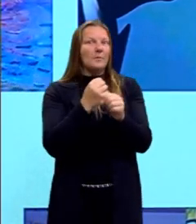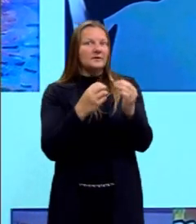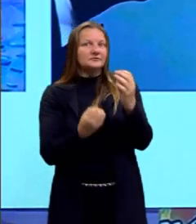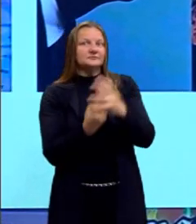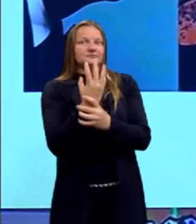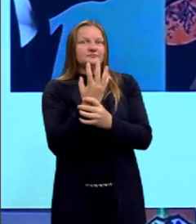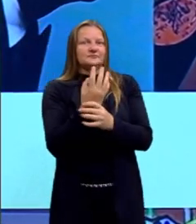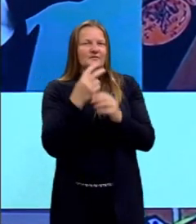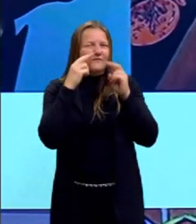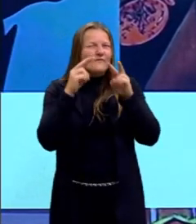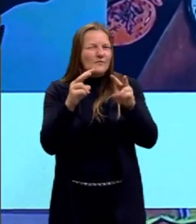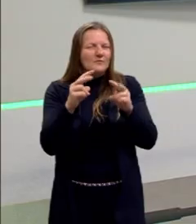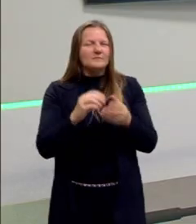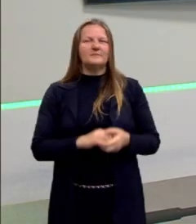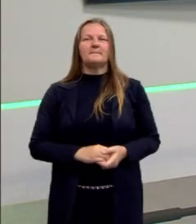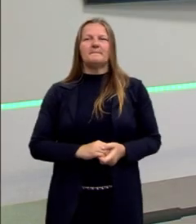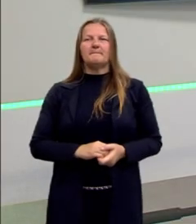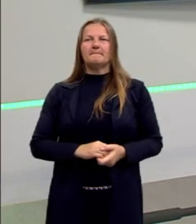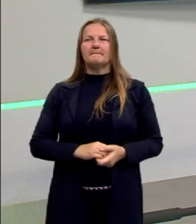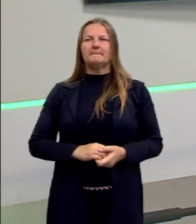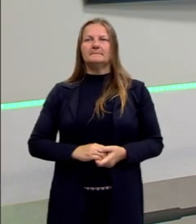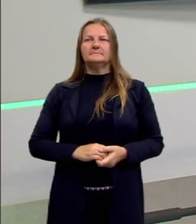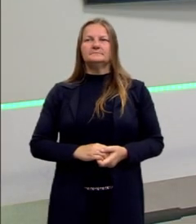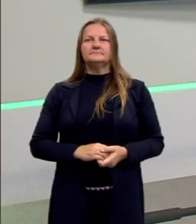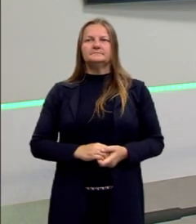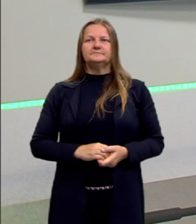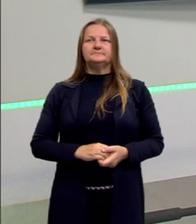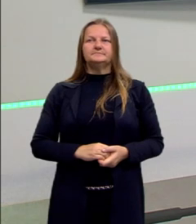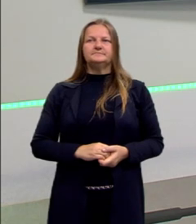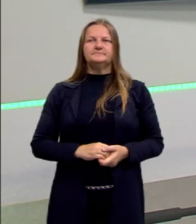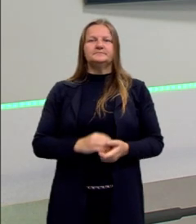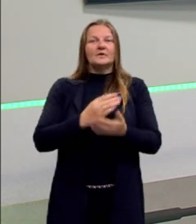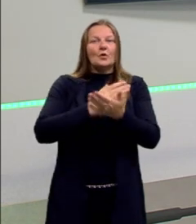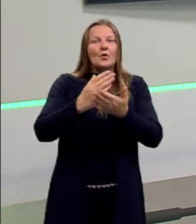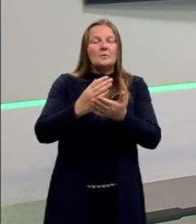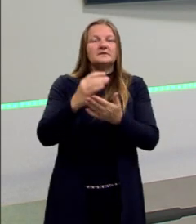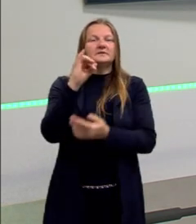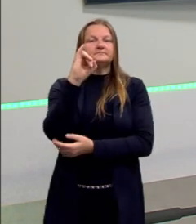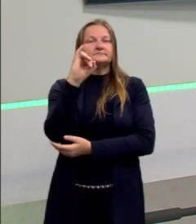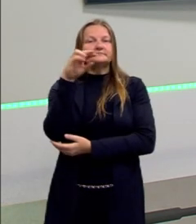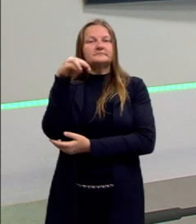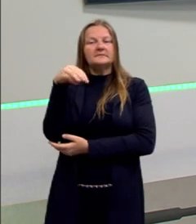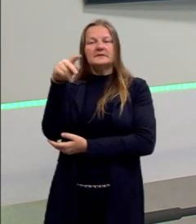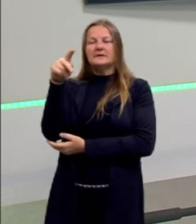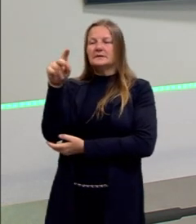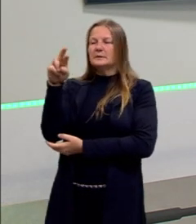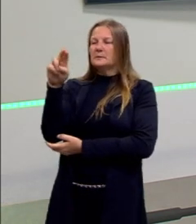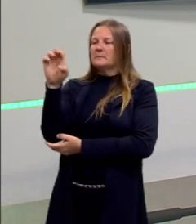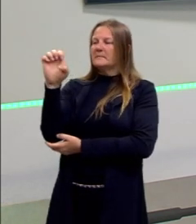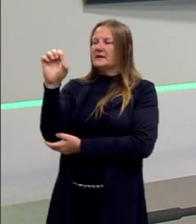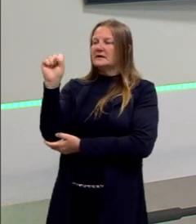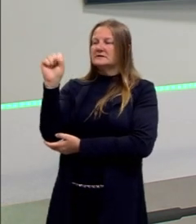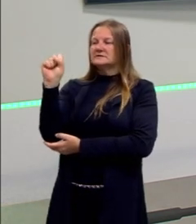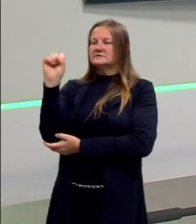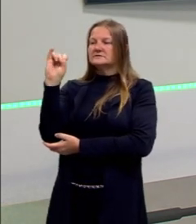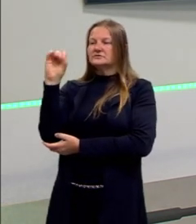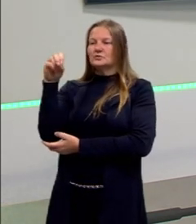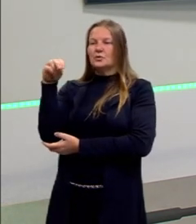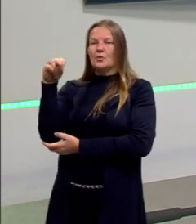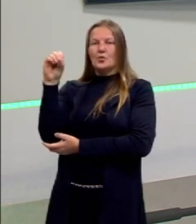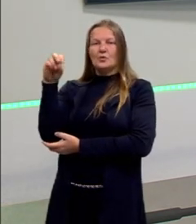Vamos passar aqui e começar pelo impressionismo. O principal